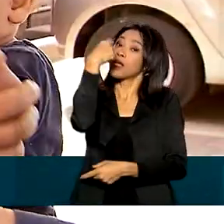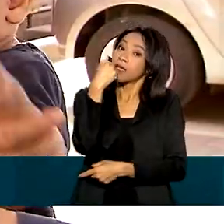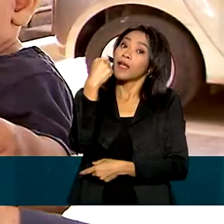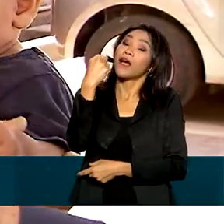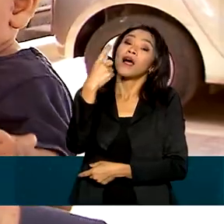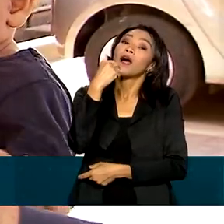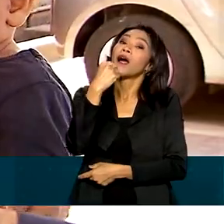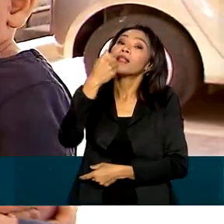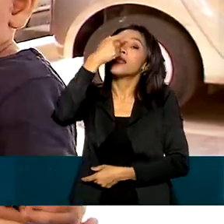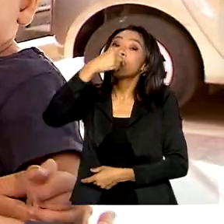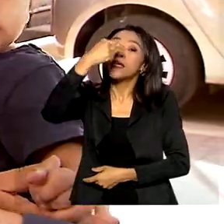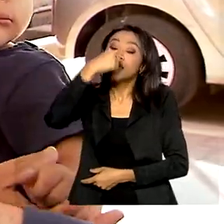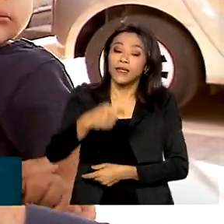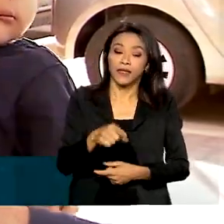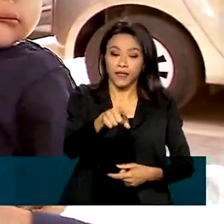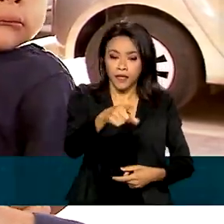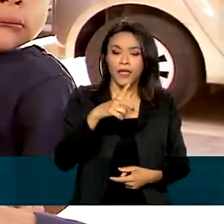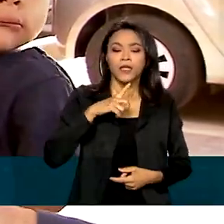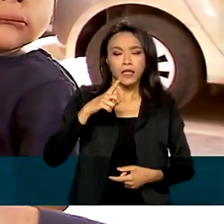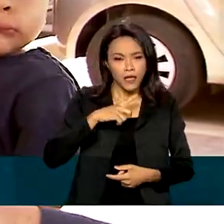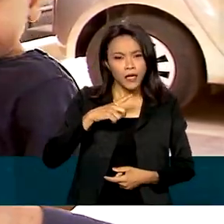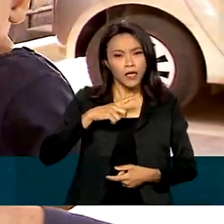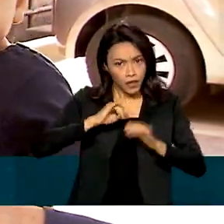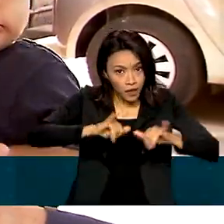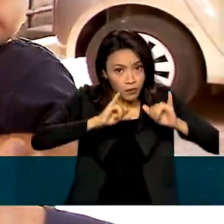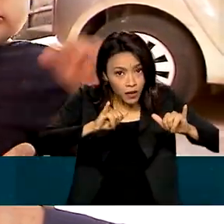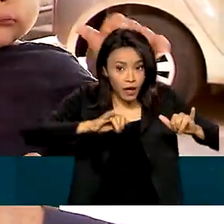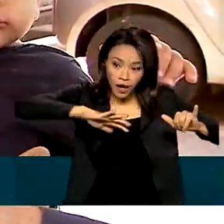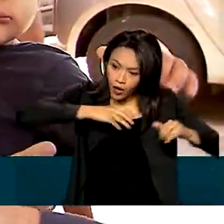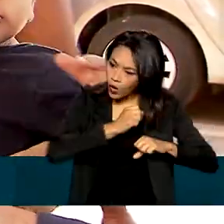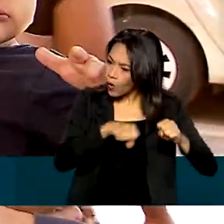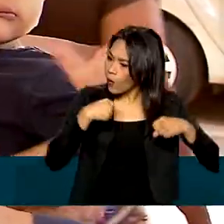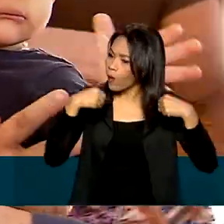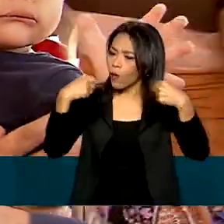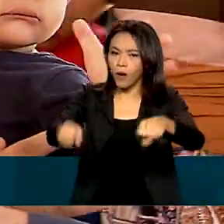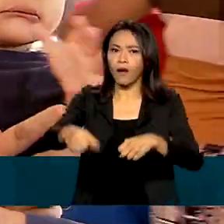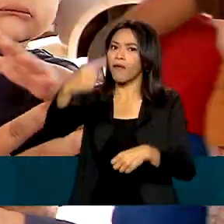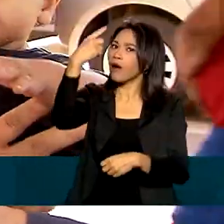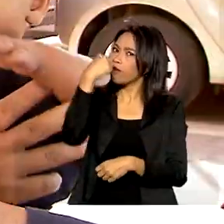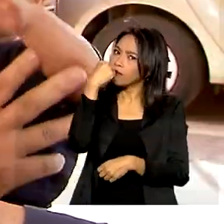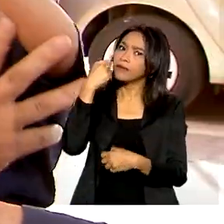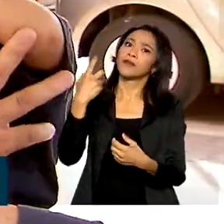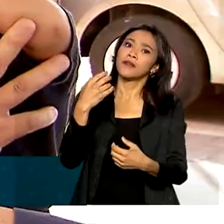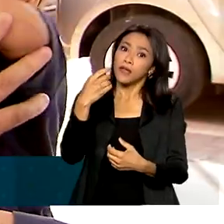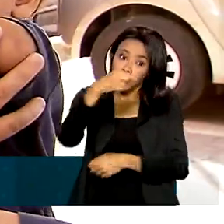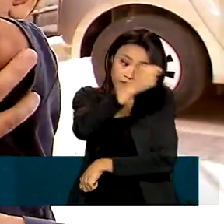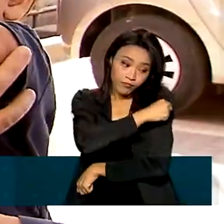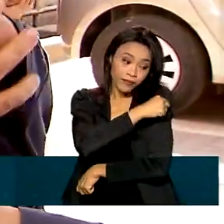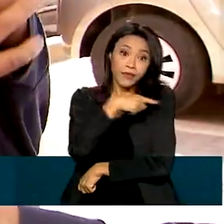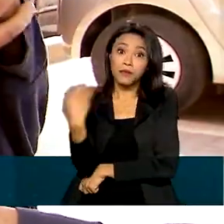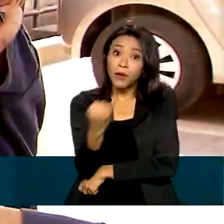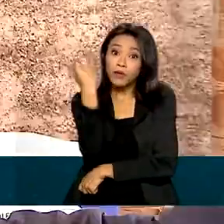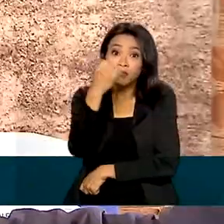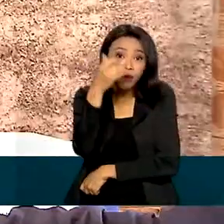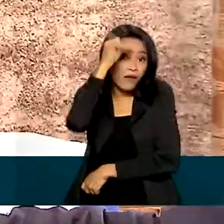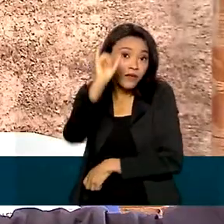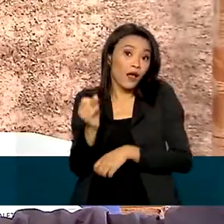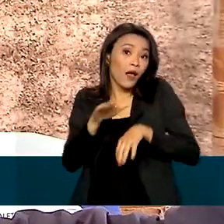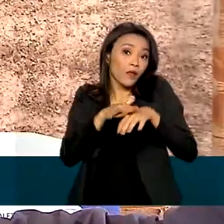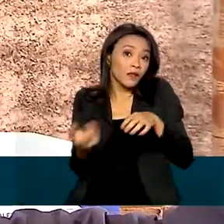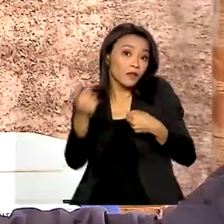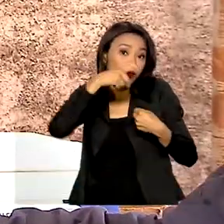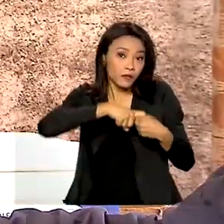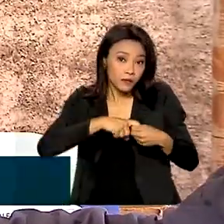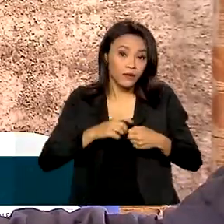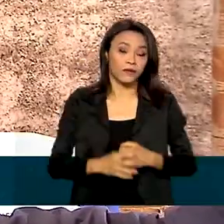Tem campanha, tem alguma vacinação, corra atrás ou atrás para vacinar eles. É muito importante para a doença não retornar, né? A gente